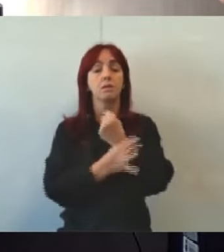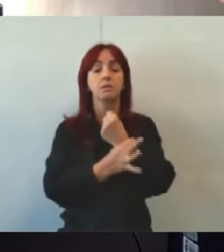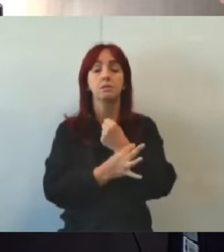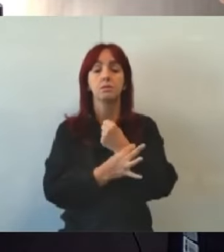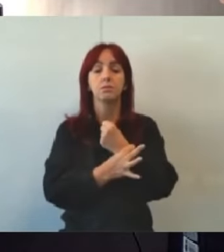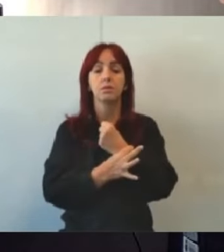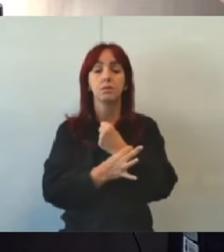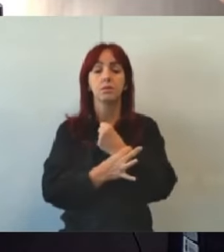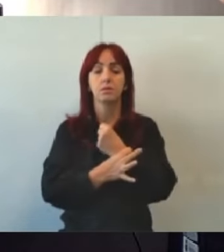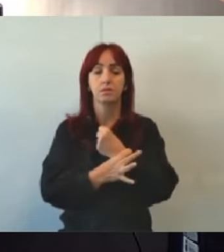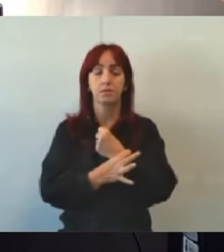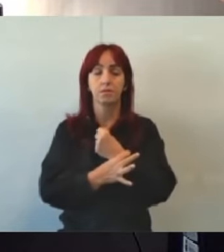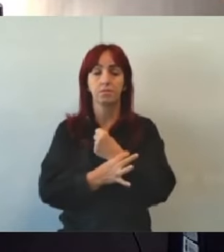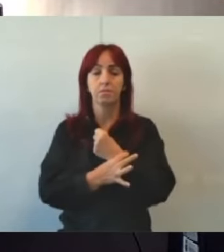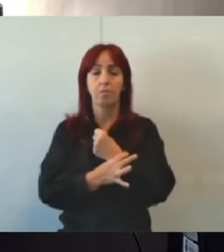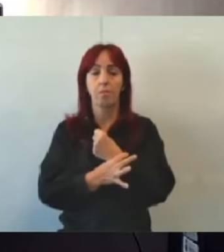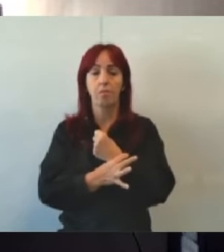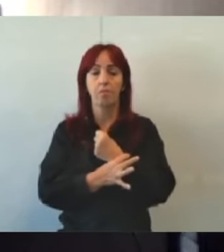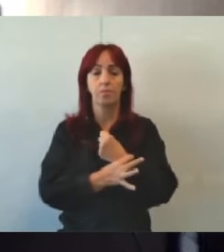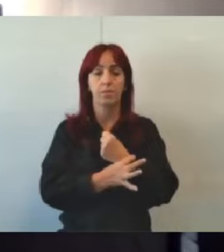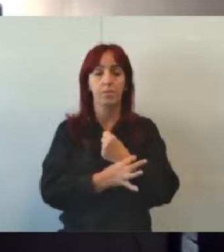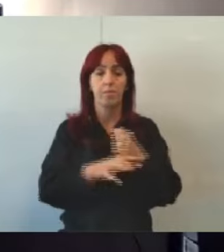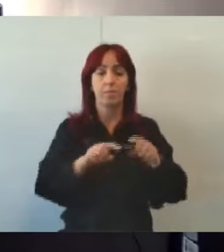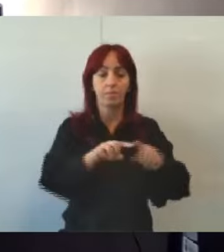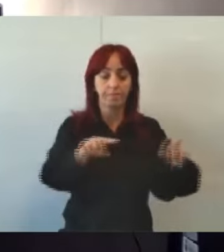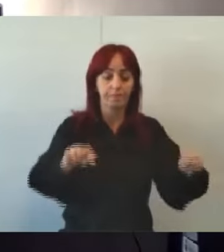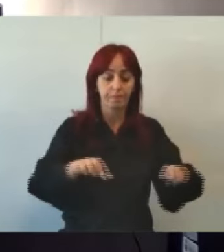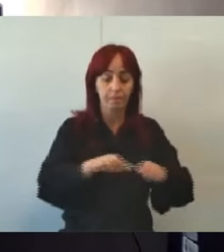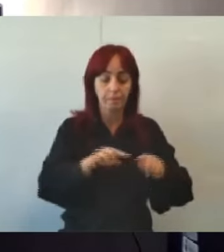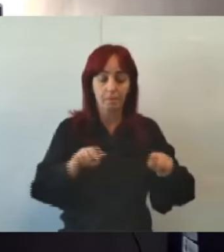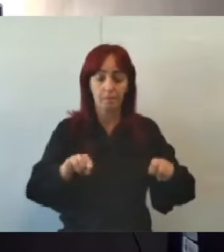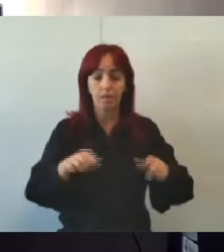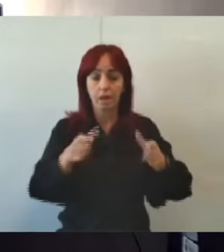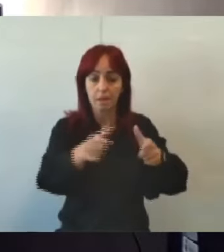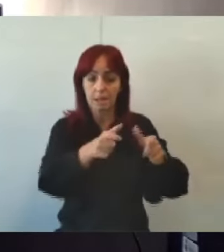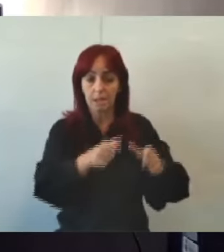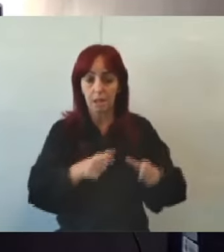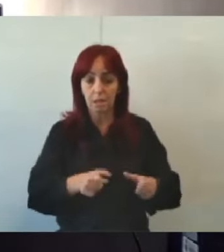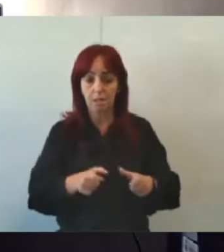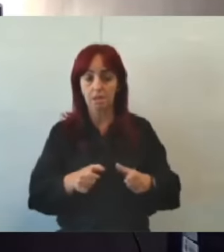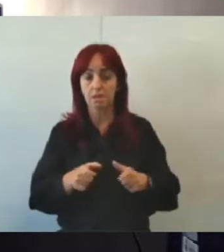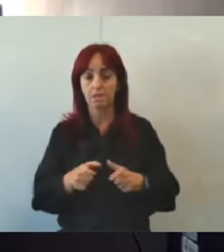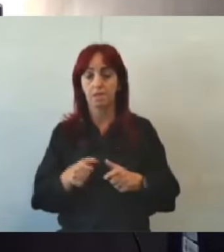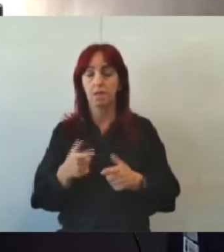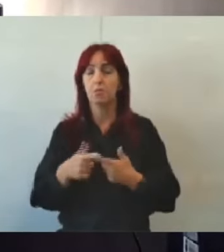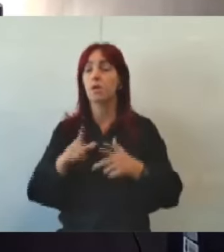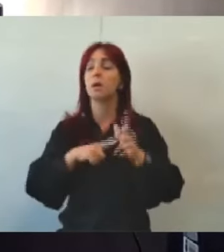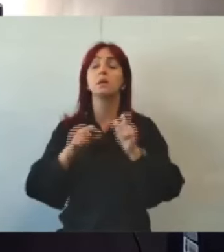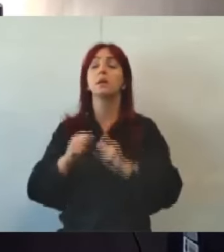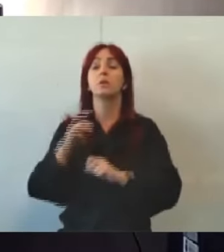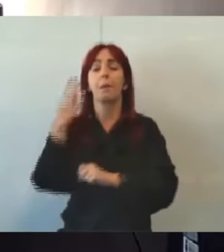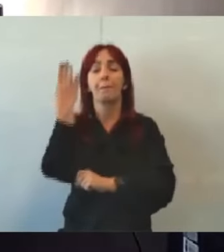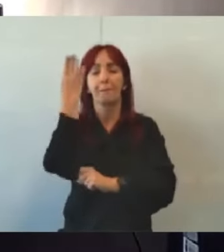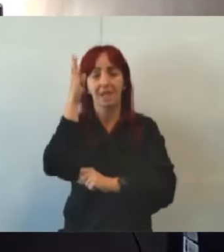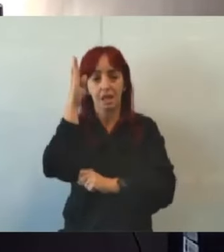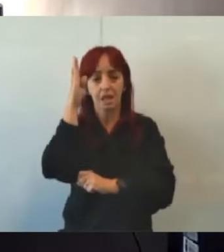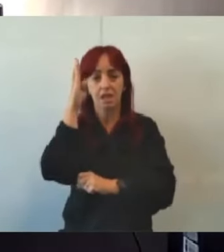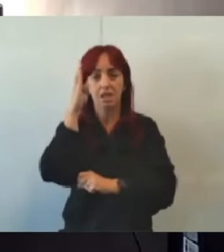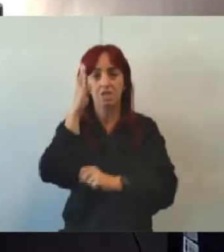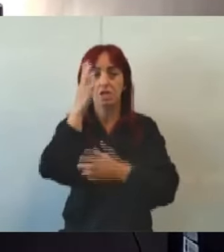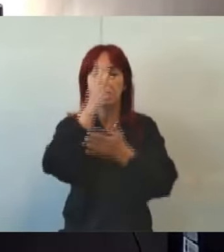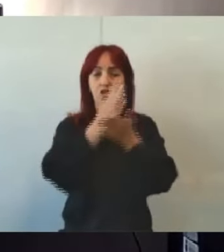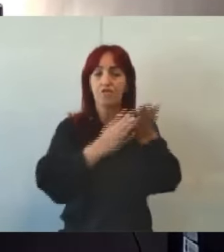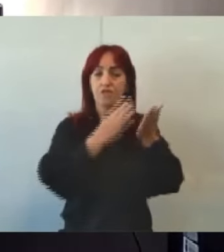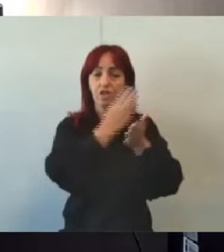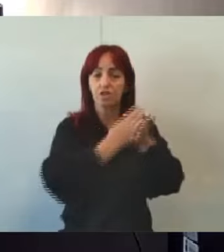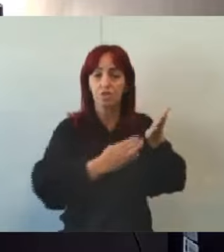instalações, que a gente viu ali, que muitos deles são divididos por madeirite, nas repartições bem